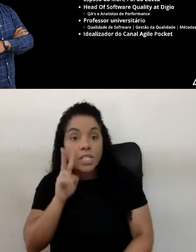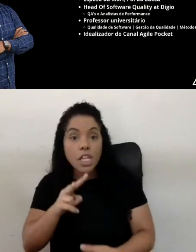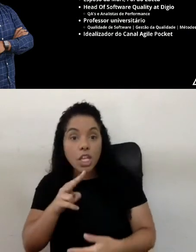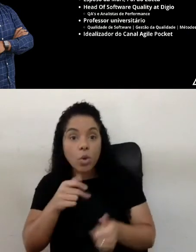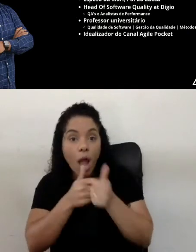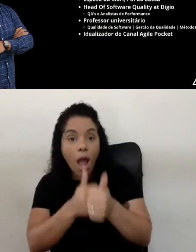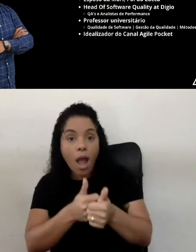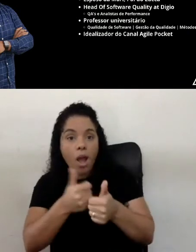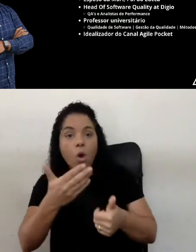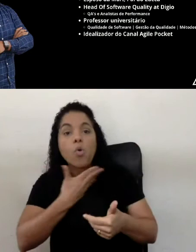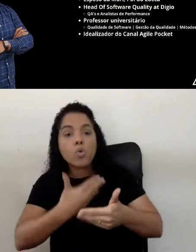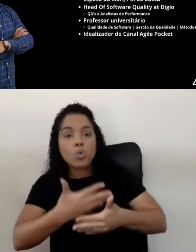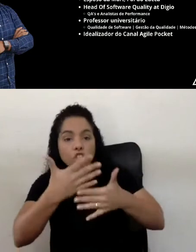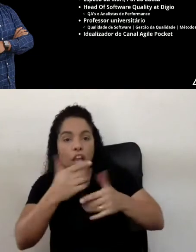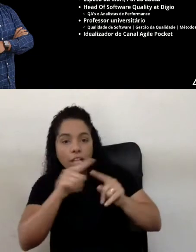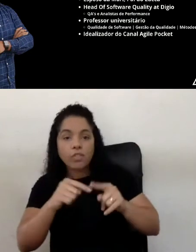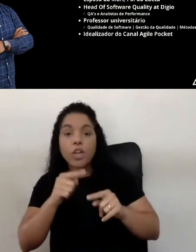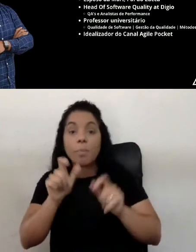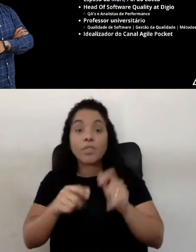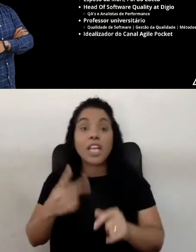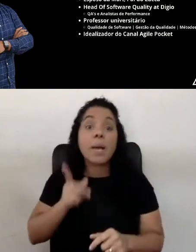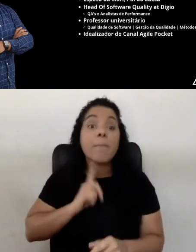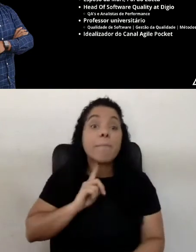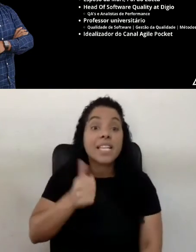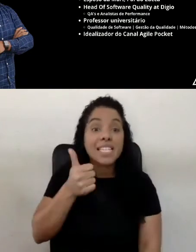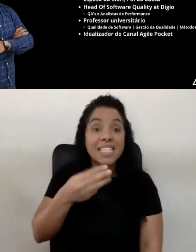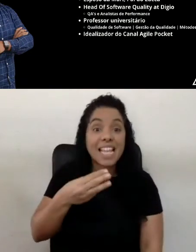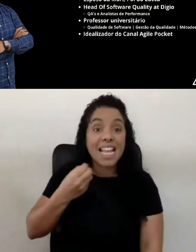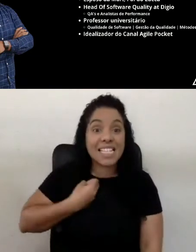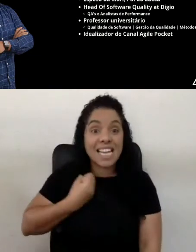andando. O pessoal está falando aqui em Minas, está 13 graus.